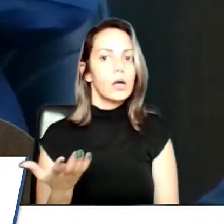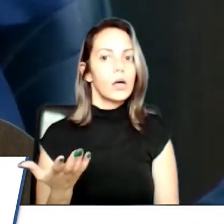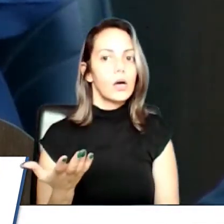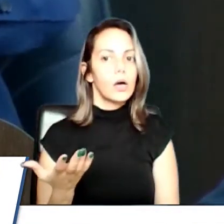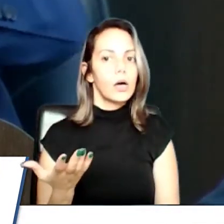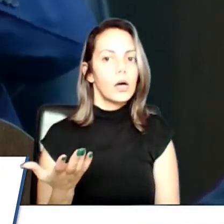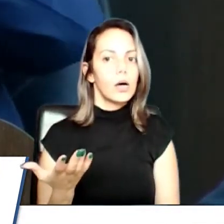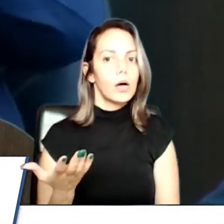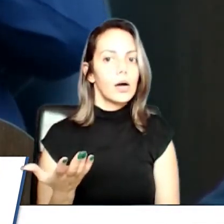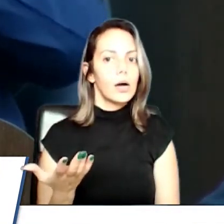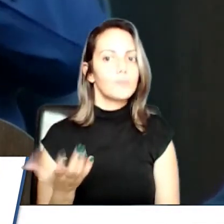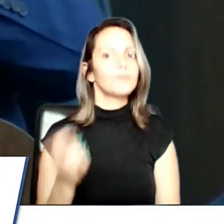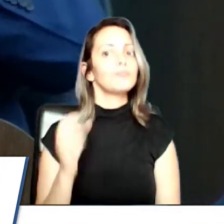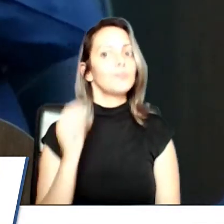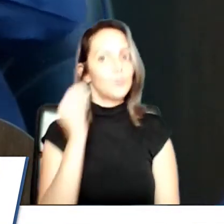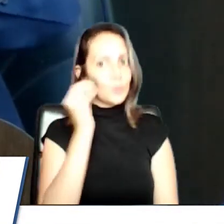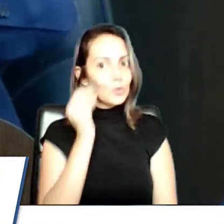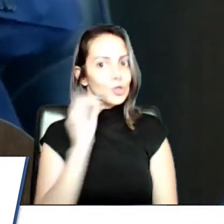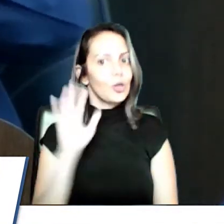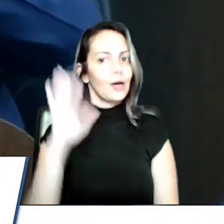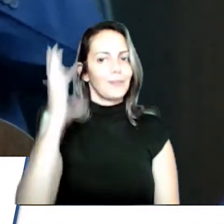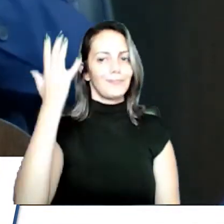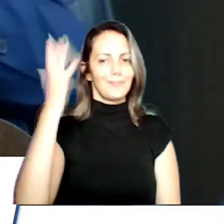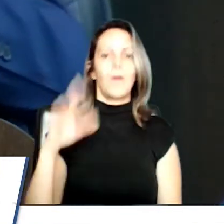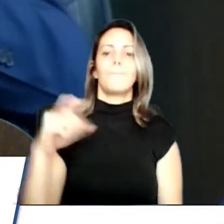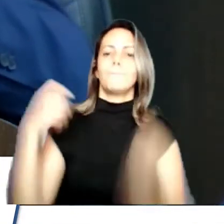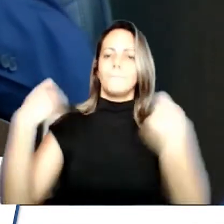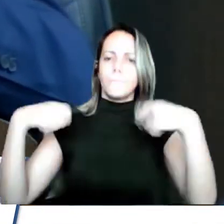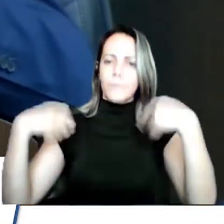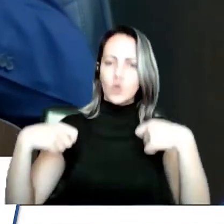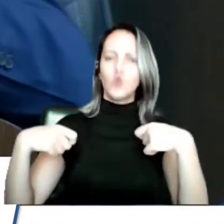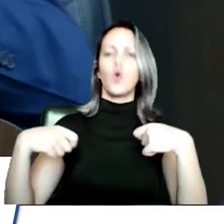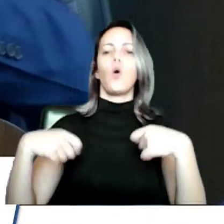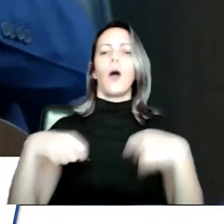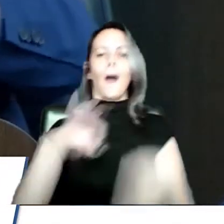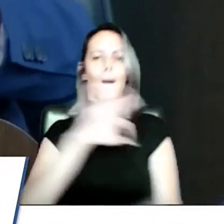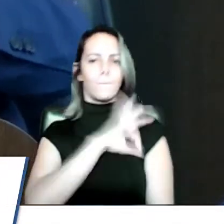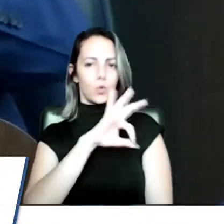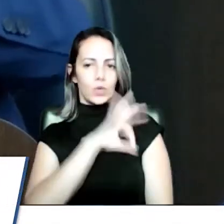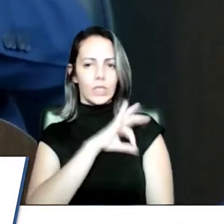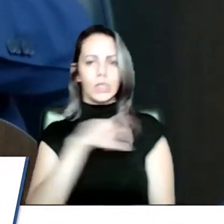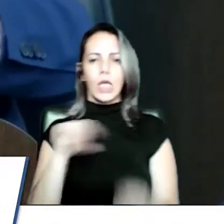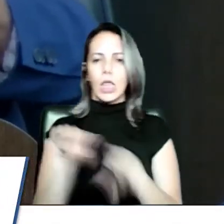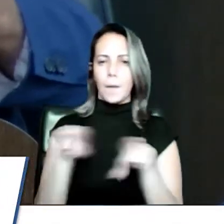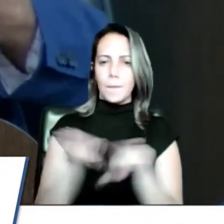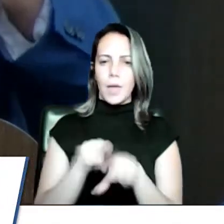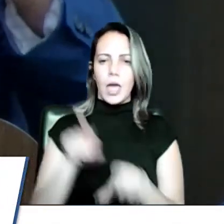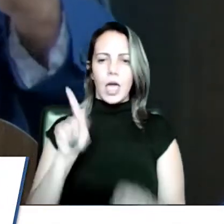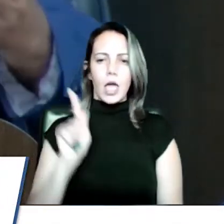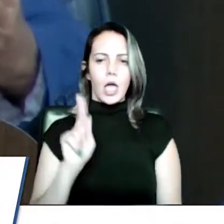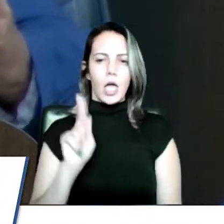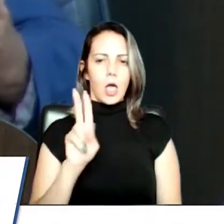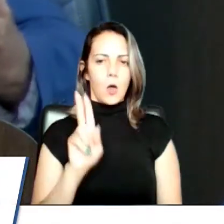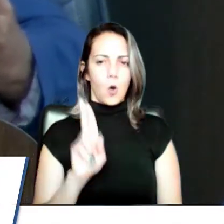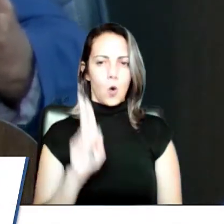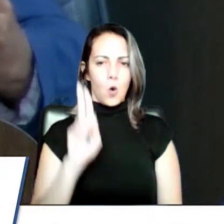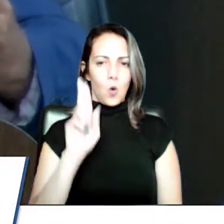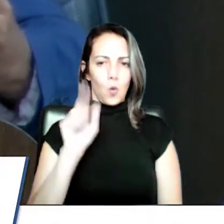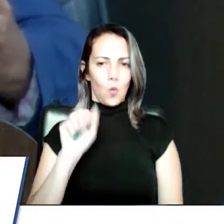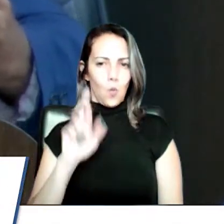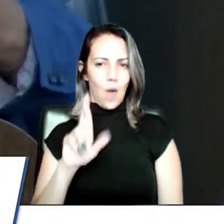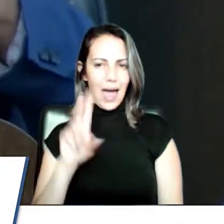E houve intervenção da Guarda Municipal, houve intervenção da Polícia Militar, sempre para evitar o quê? O que aconteceu lá?